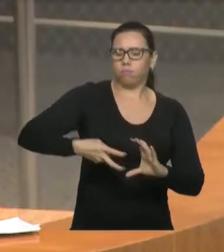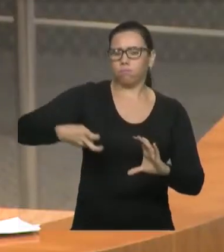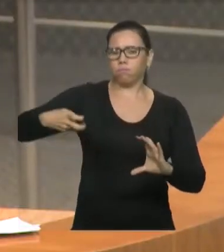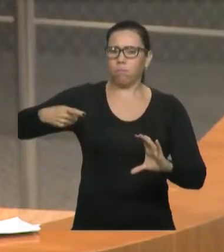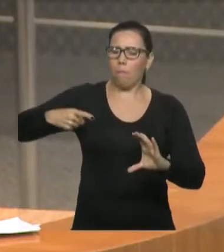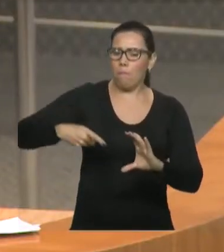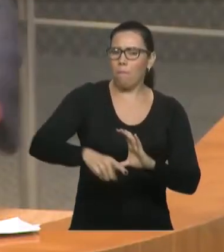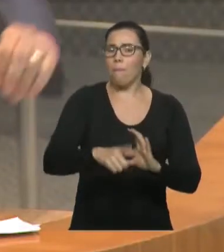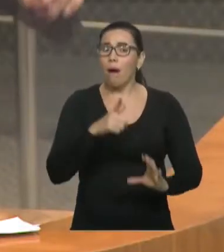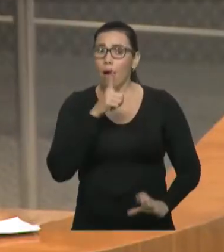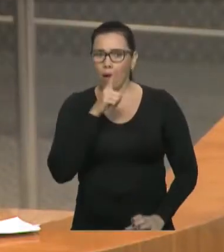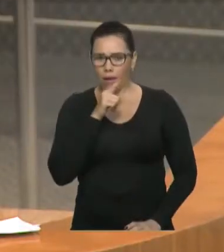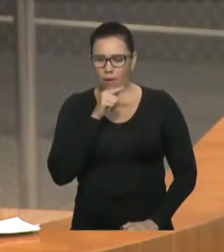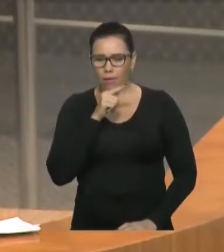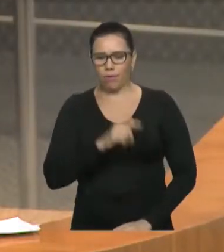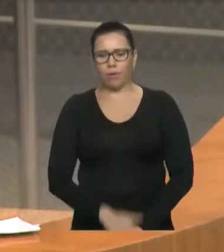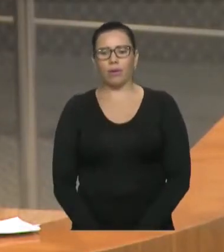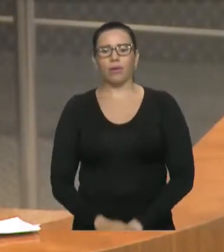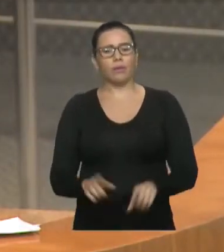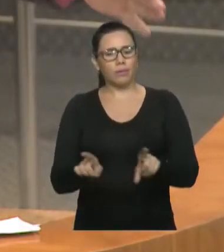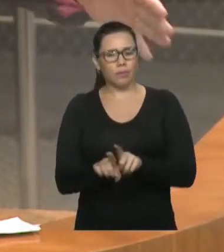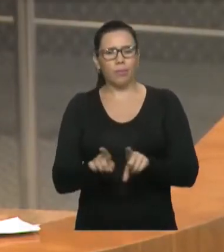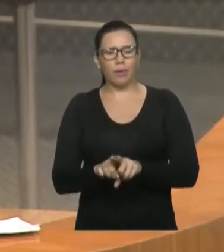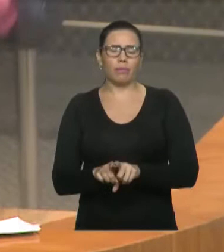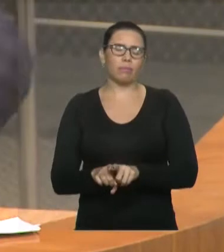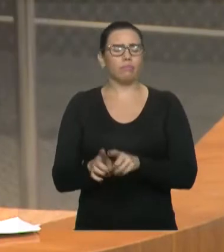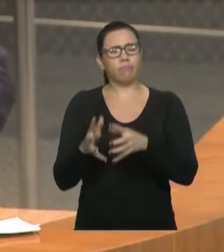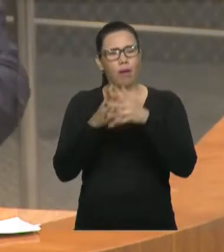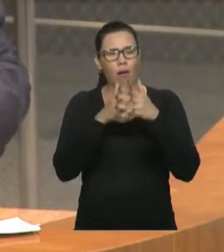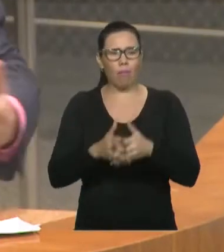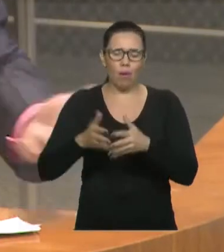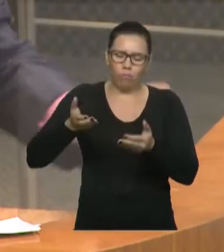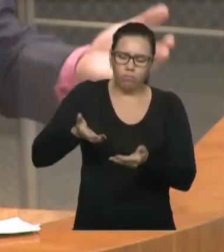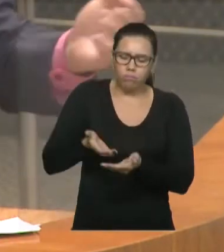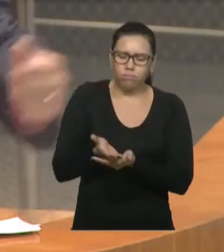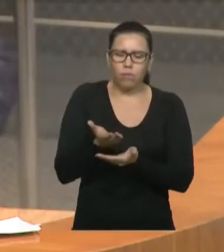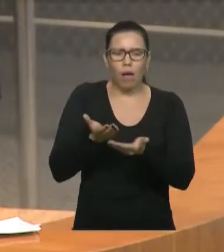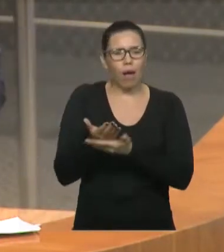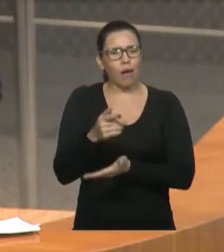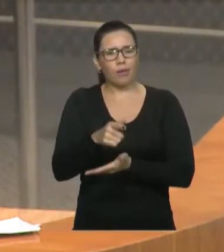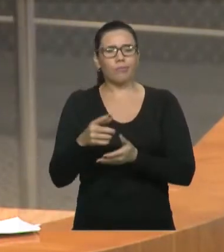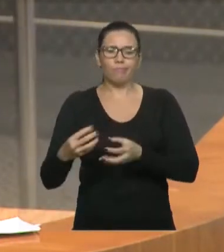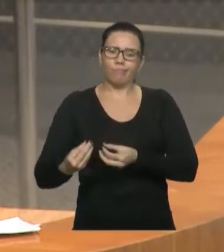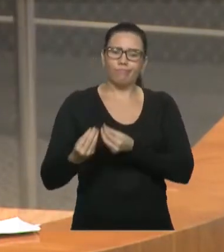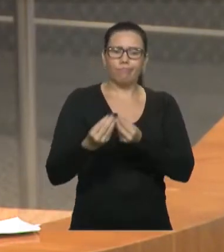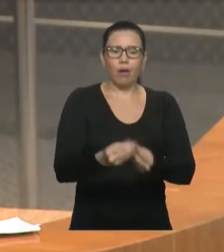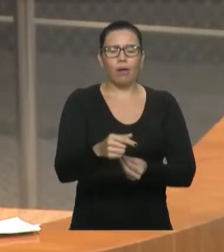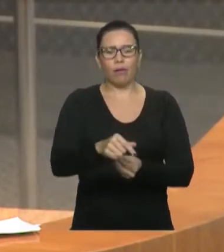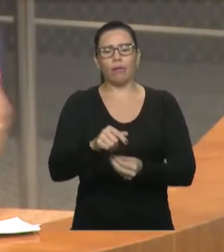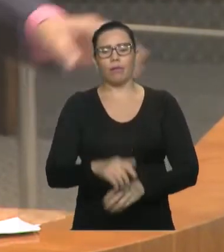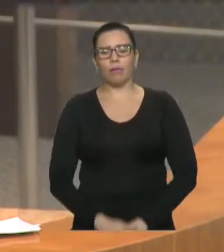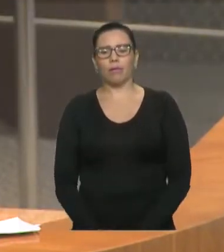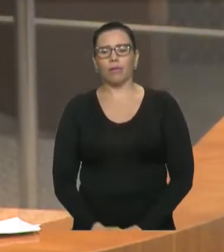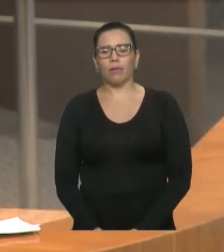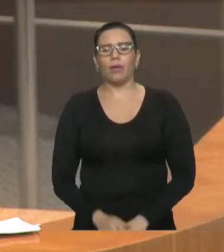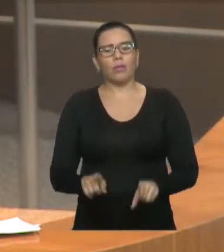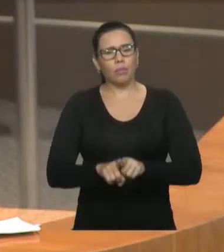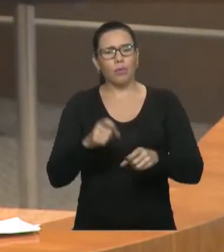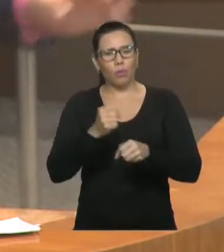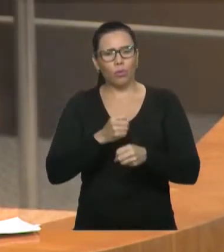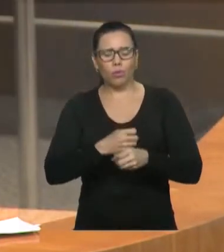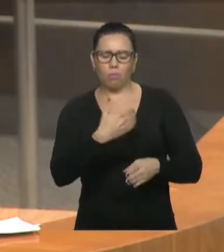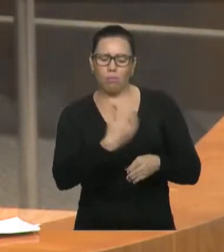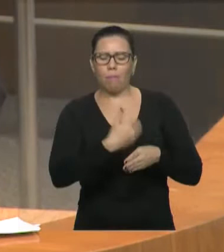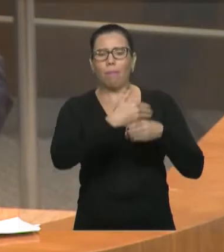patrulha mecanizada, nós entregamos, fizemos uma barragem magnífica, e este ano, juntamente com o